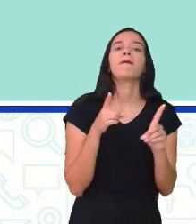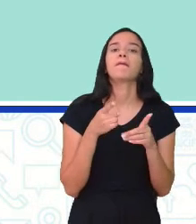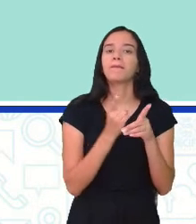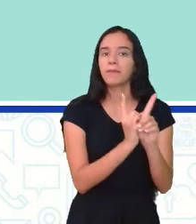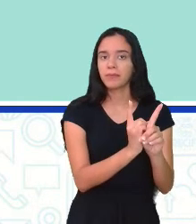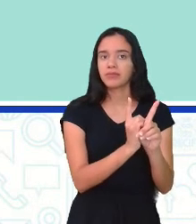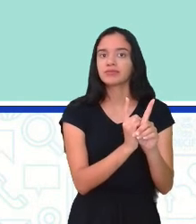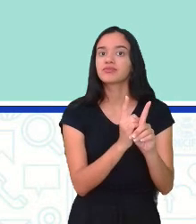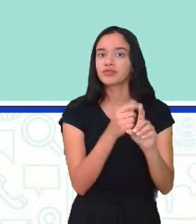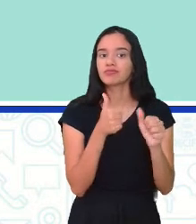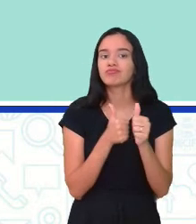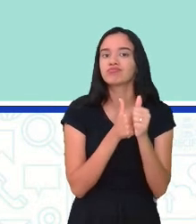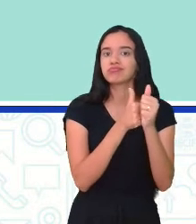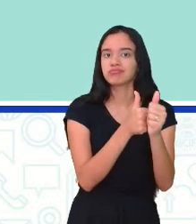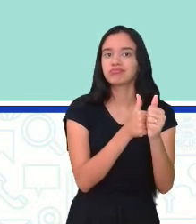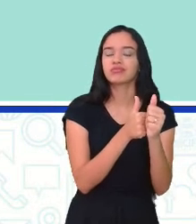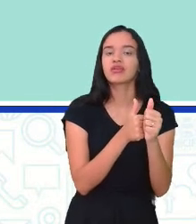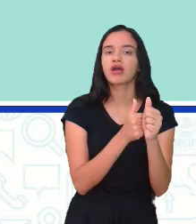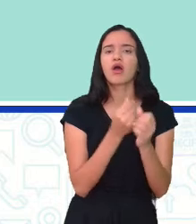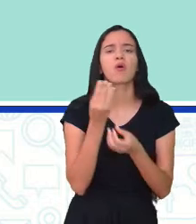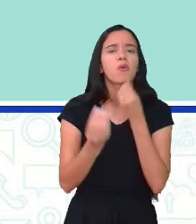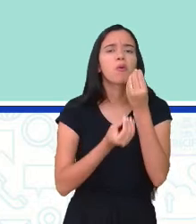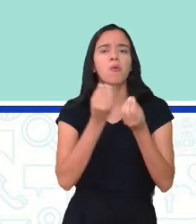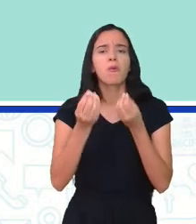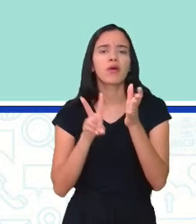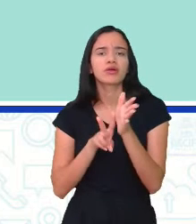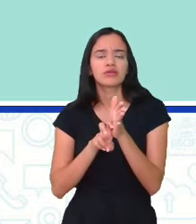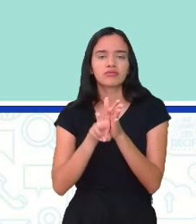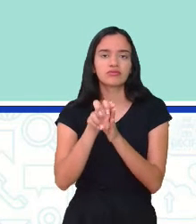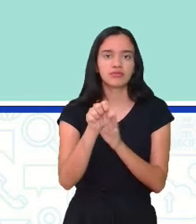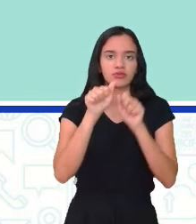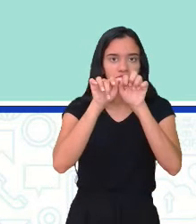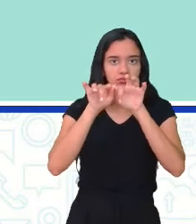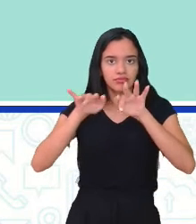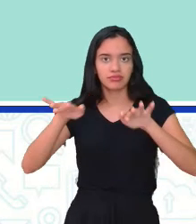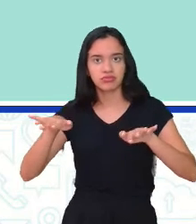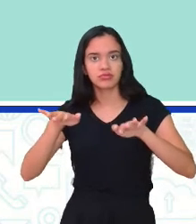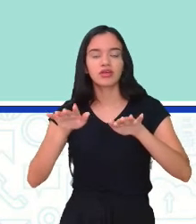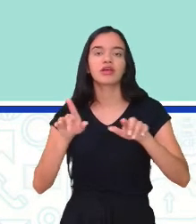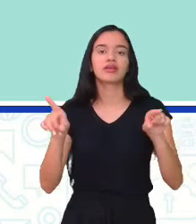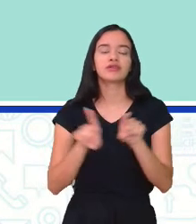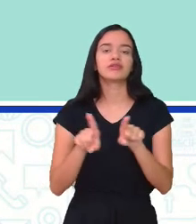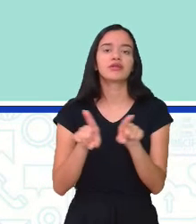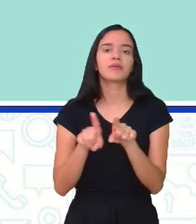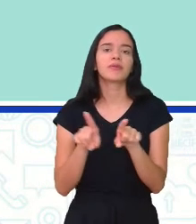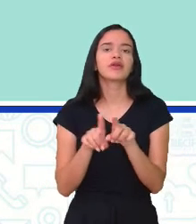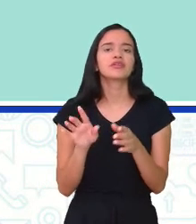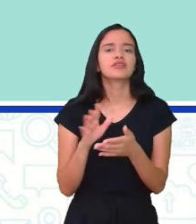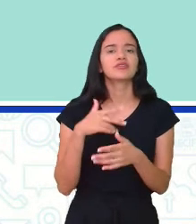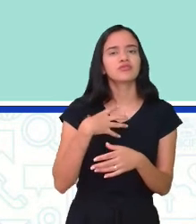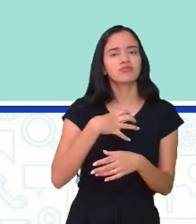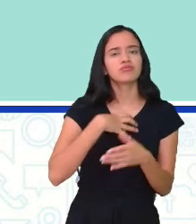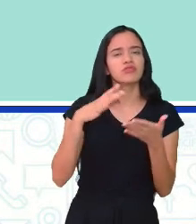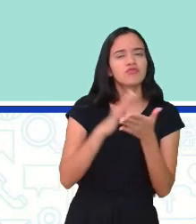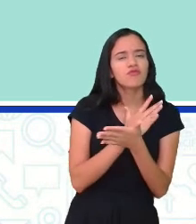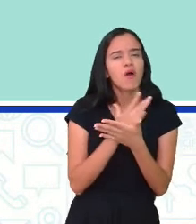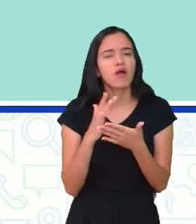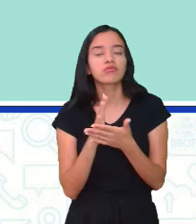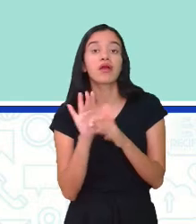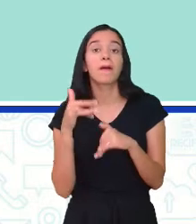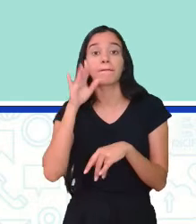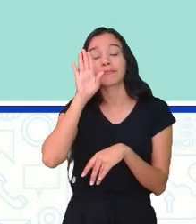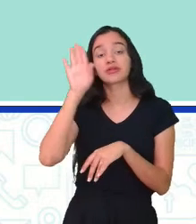baixa e como ele é transmitido como esse vírus HIV ele é transmitido também de diversas formas mas a principal